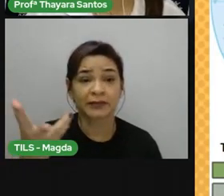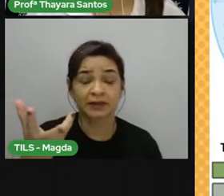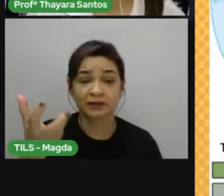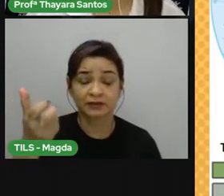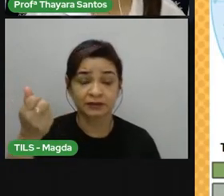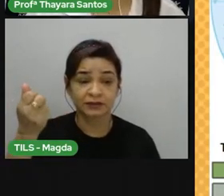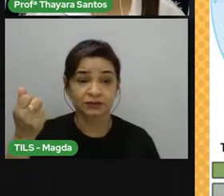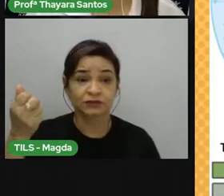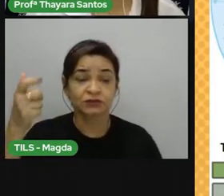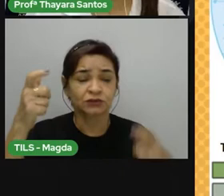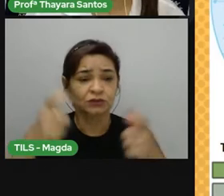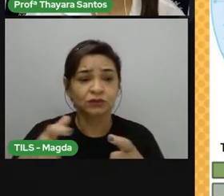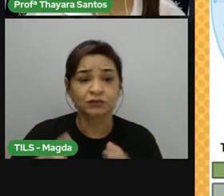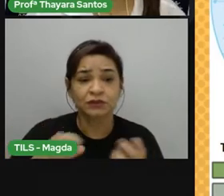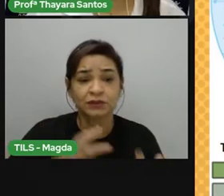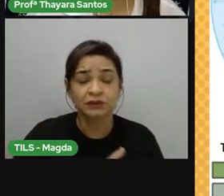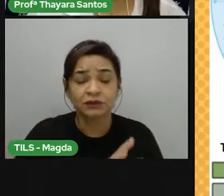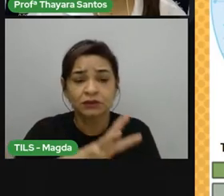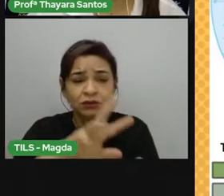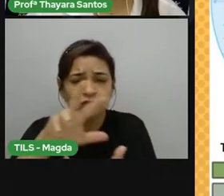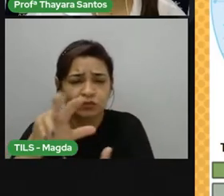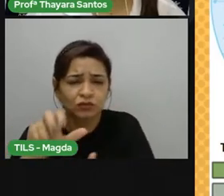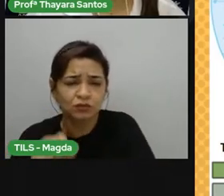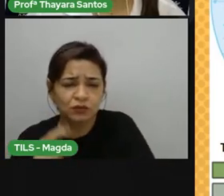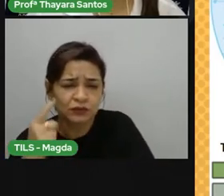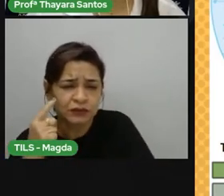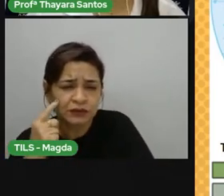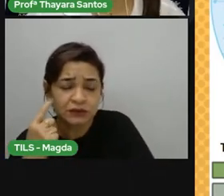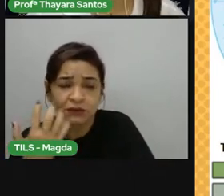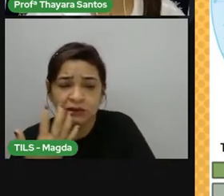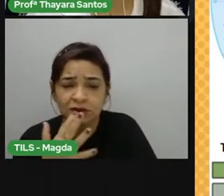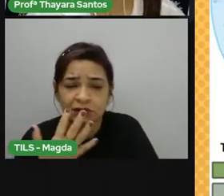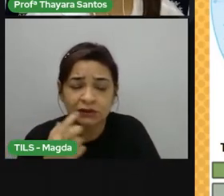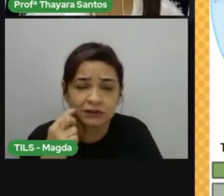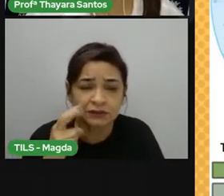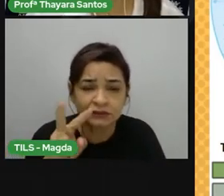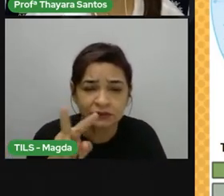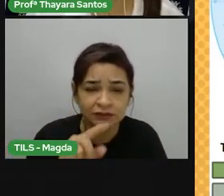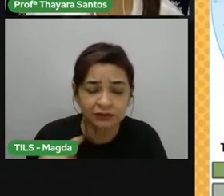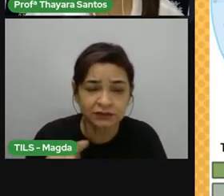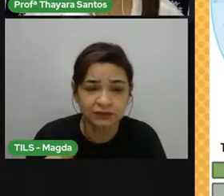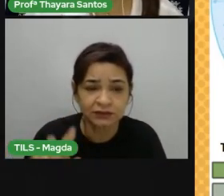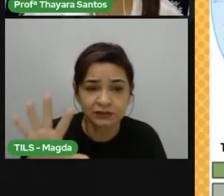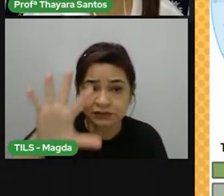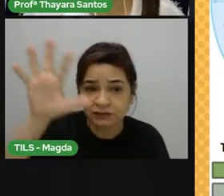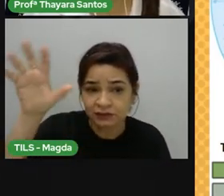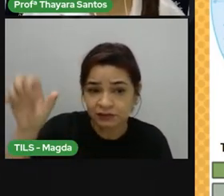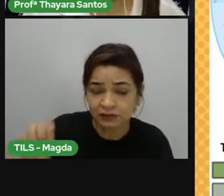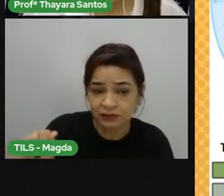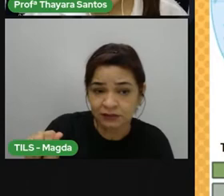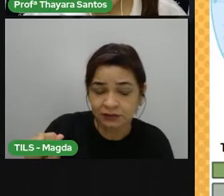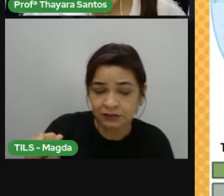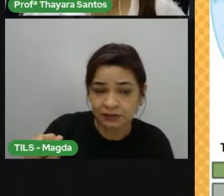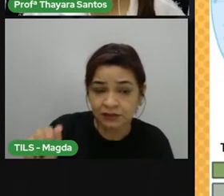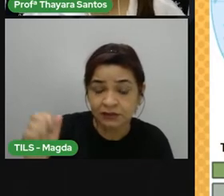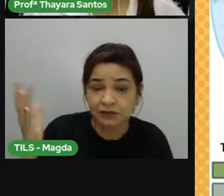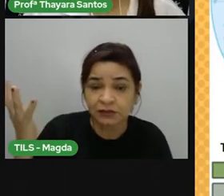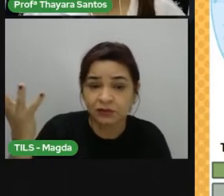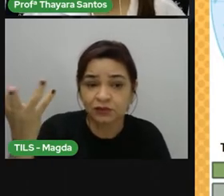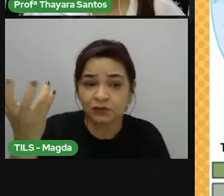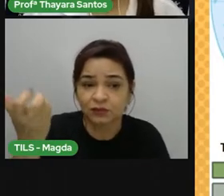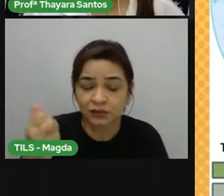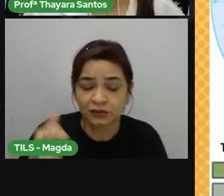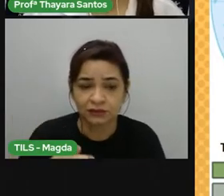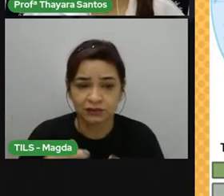todos os lugares do mundo. Cada corzinha está representando um tipo de clima diferente. Então, aqui na